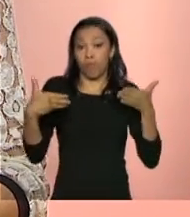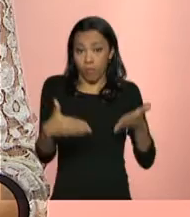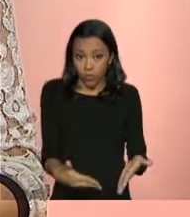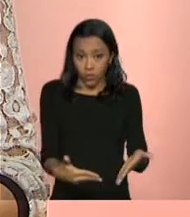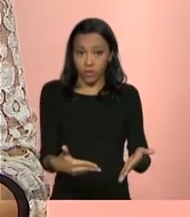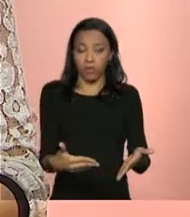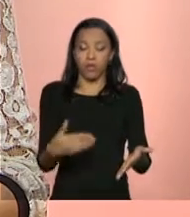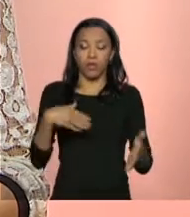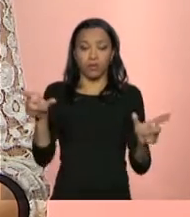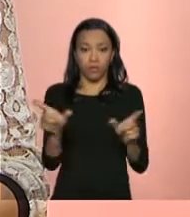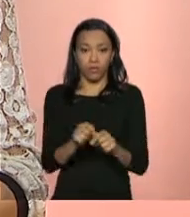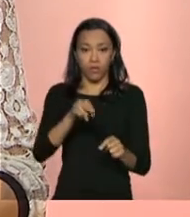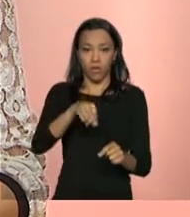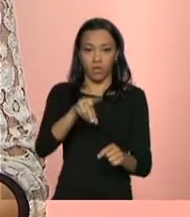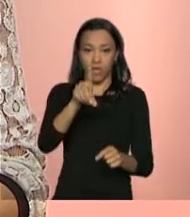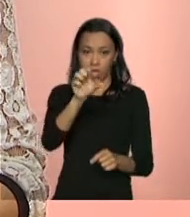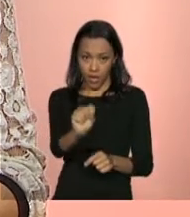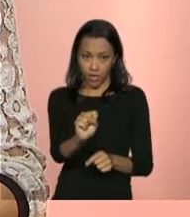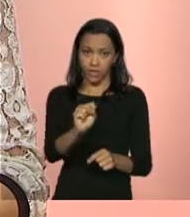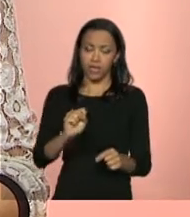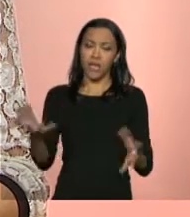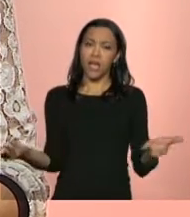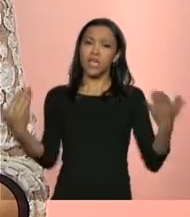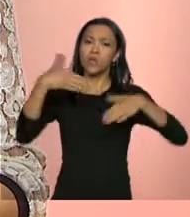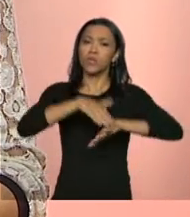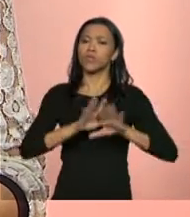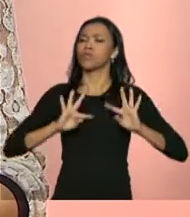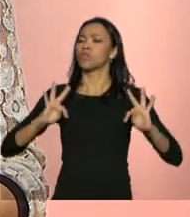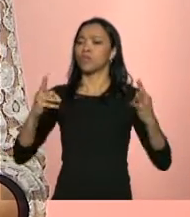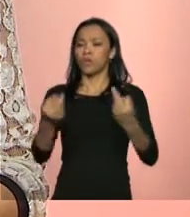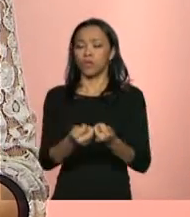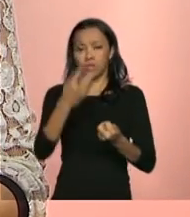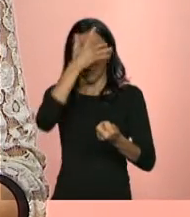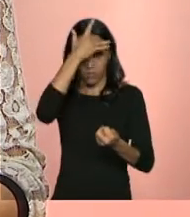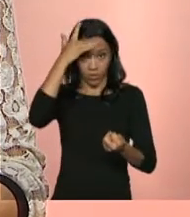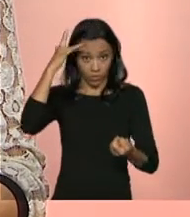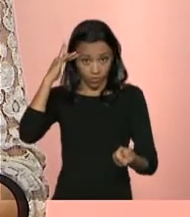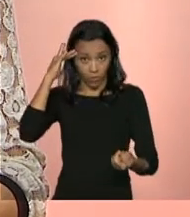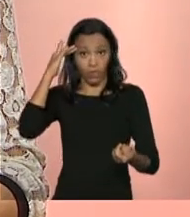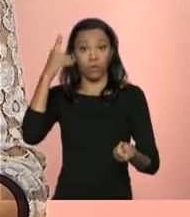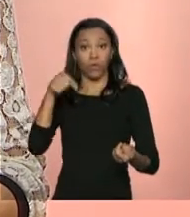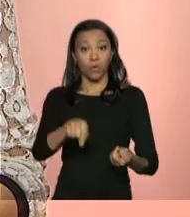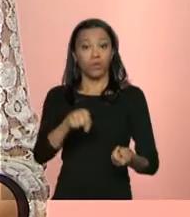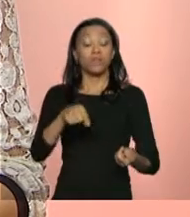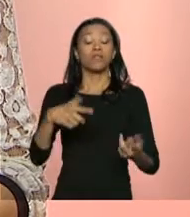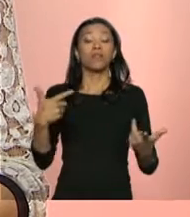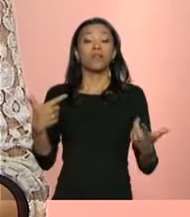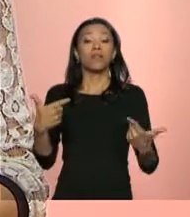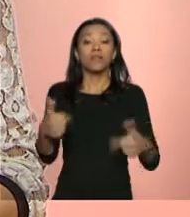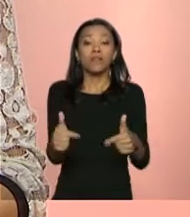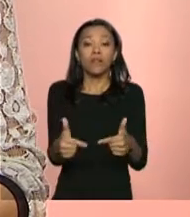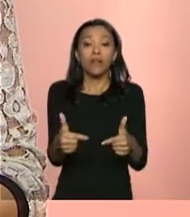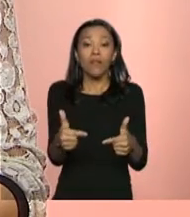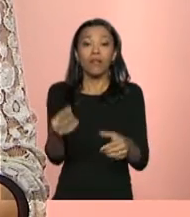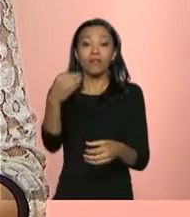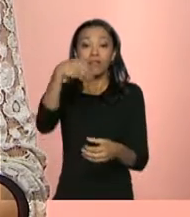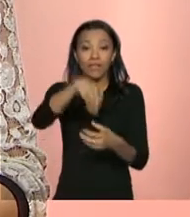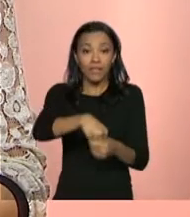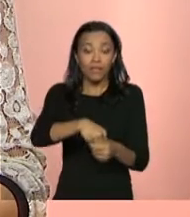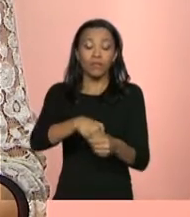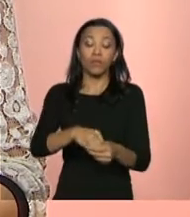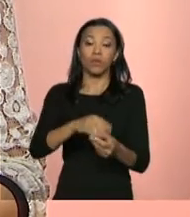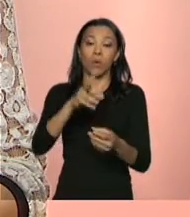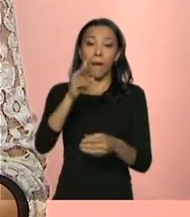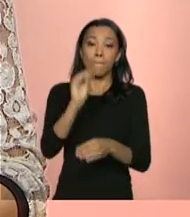relação à inclusão de todos os usuários do Serviço de Proteção Básica e Especial